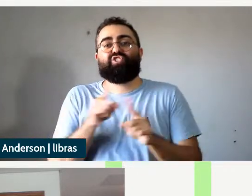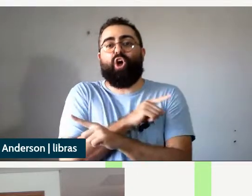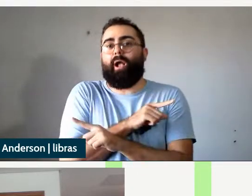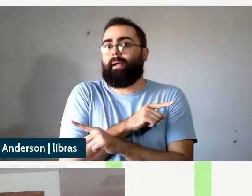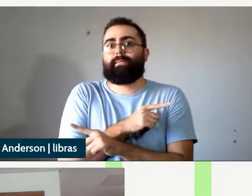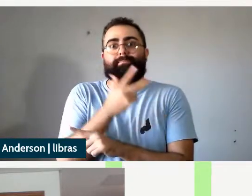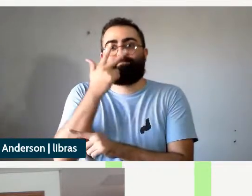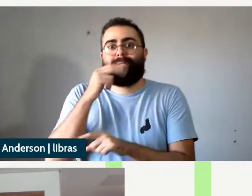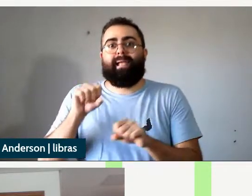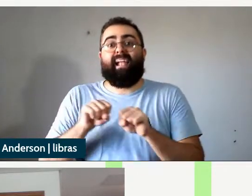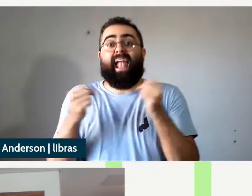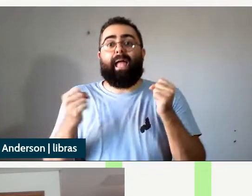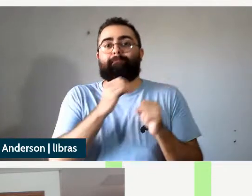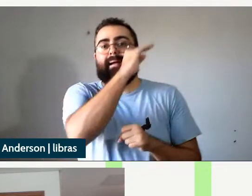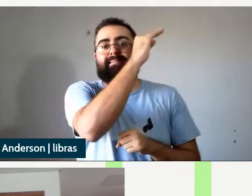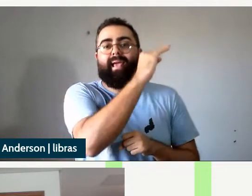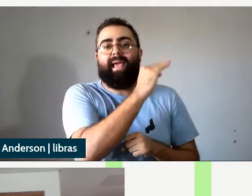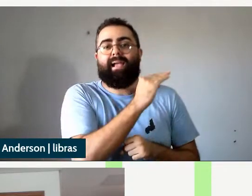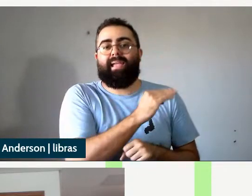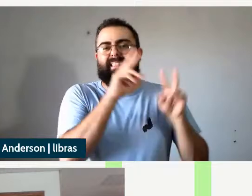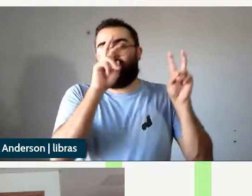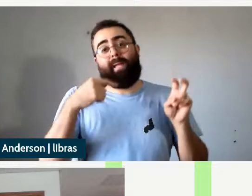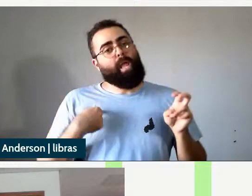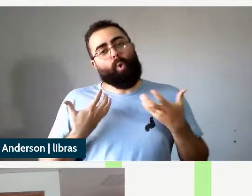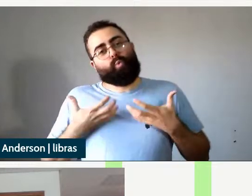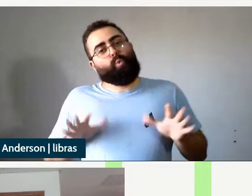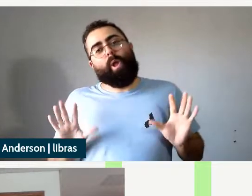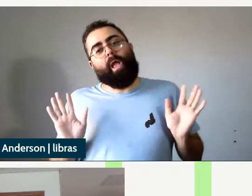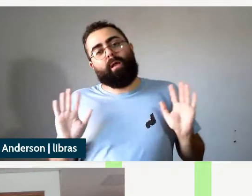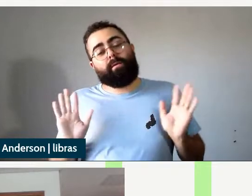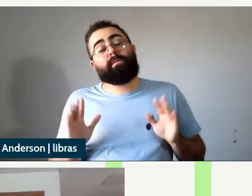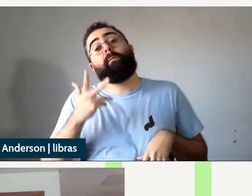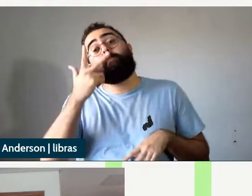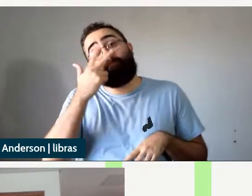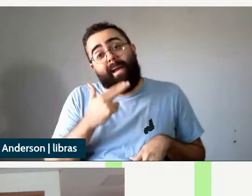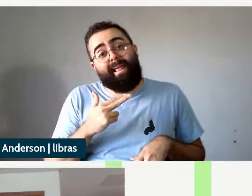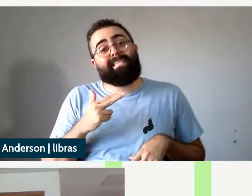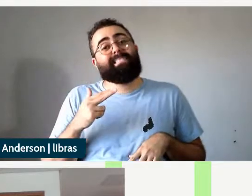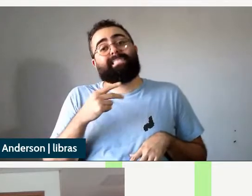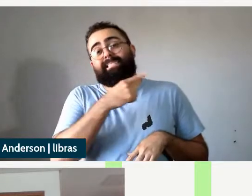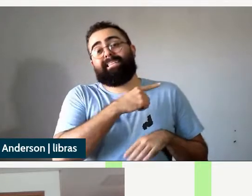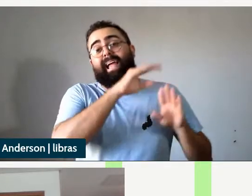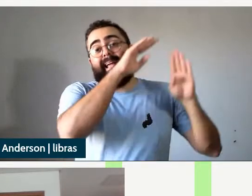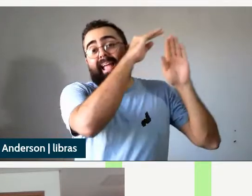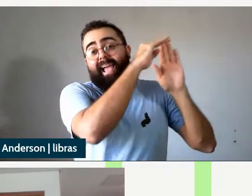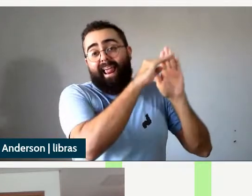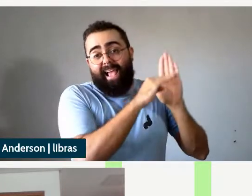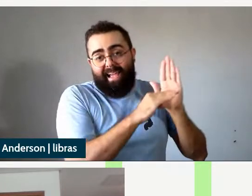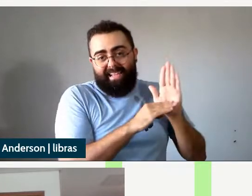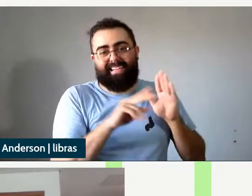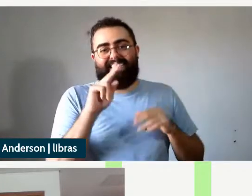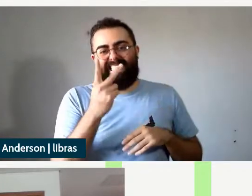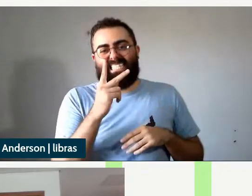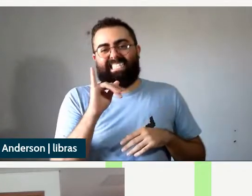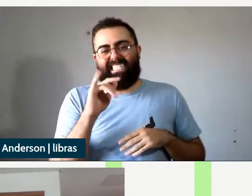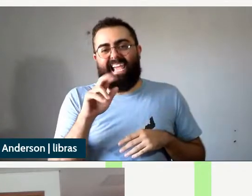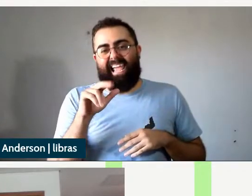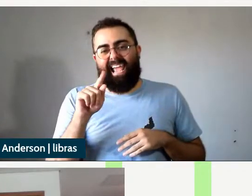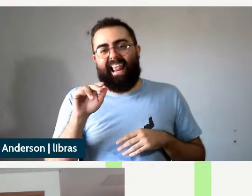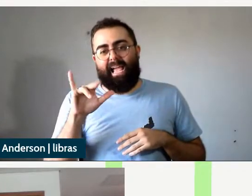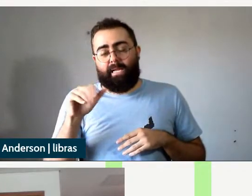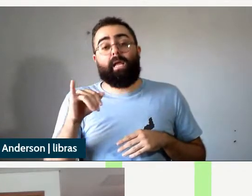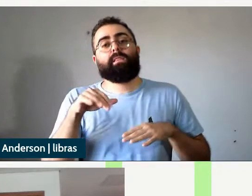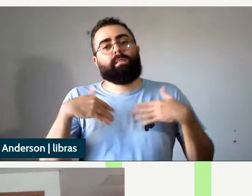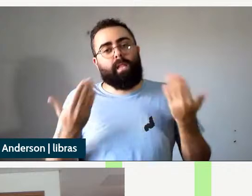acontece então o que acontece é essa coerção temática e aí portanto a hierarquia não é violada que é como se fosse possuidor e coisa possuída